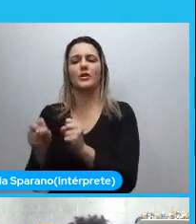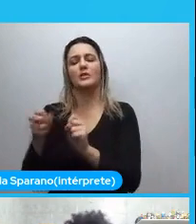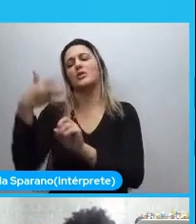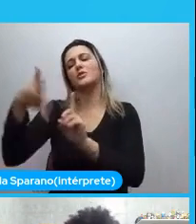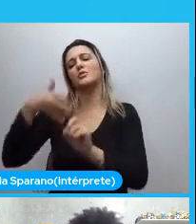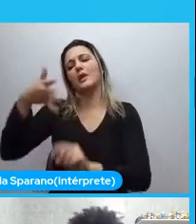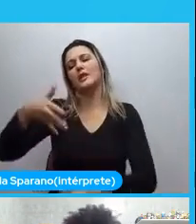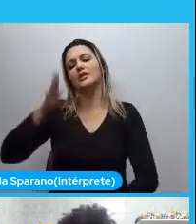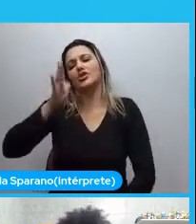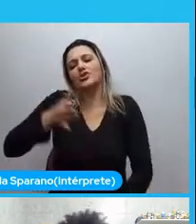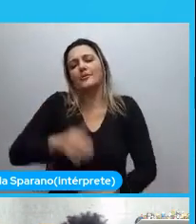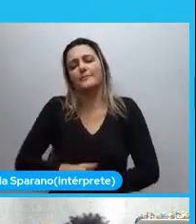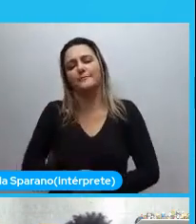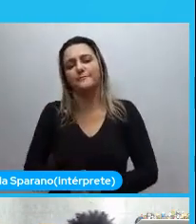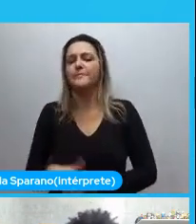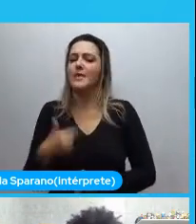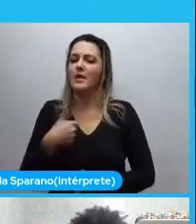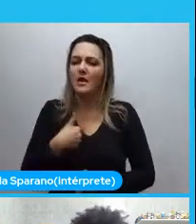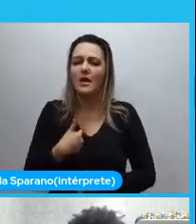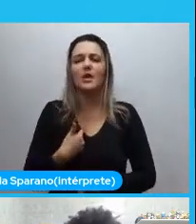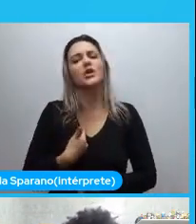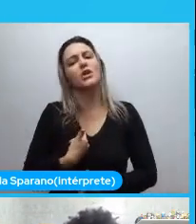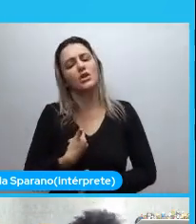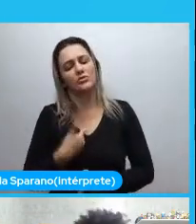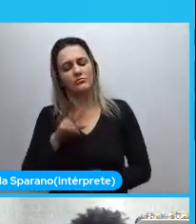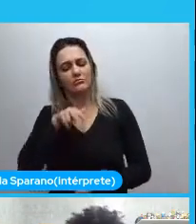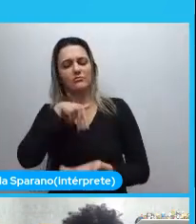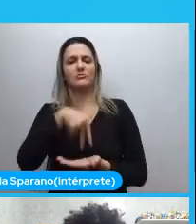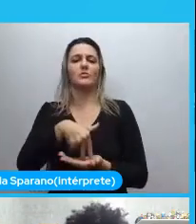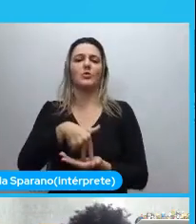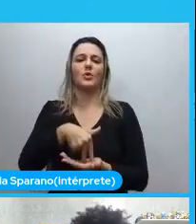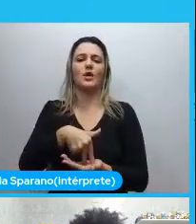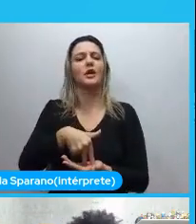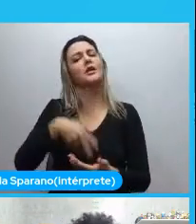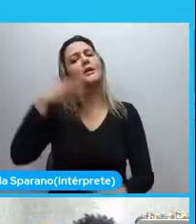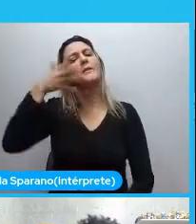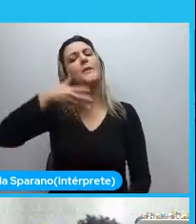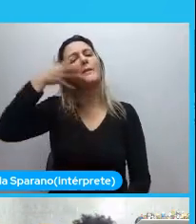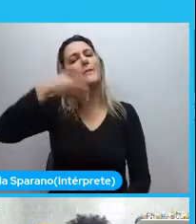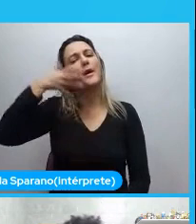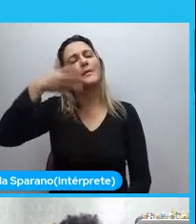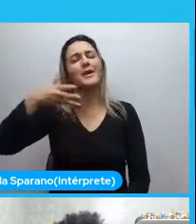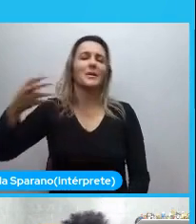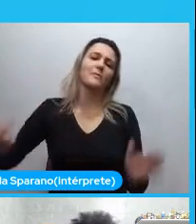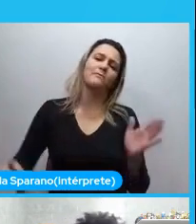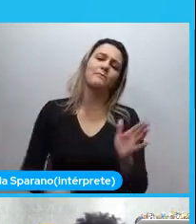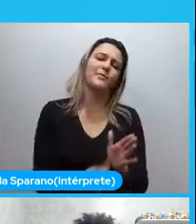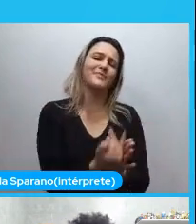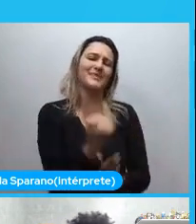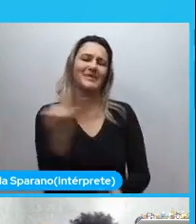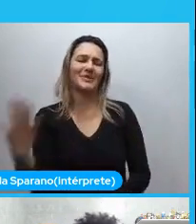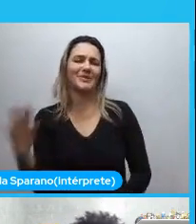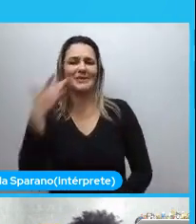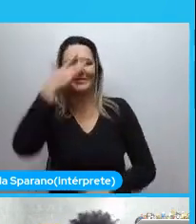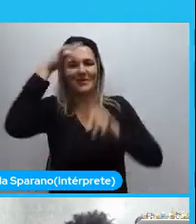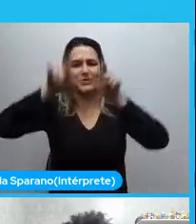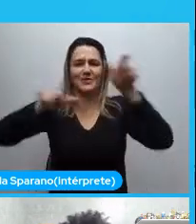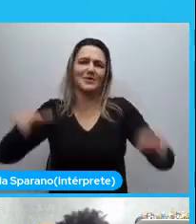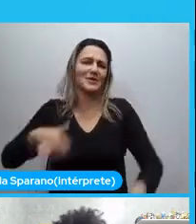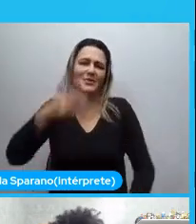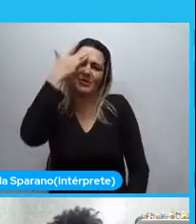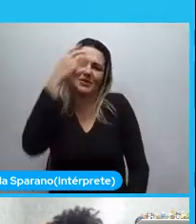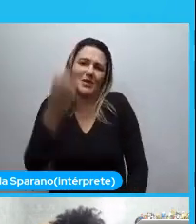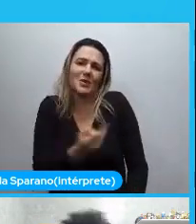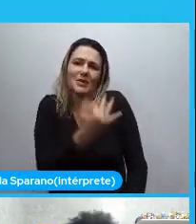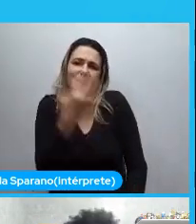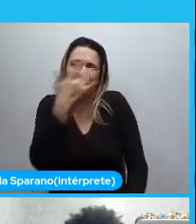E quando eu estou aqui. Fazendo. Fazendo essa fala. Para milhões de pessoas. eu não sei. Quantas pessoas estão me vendo